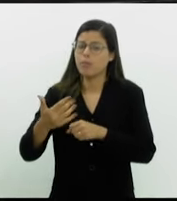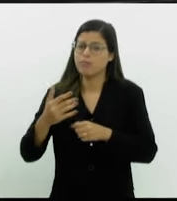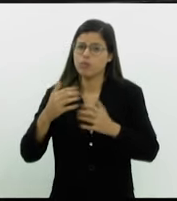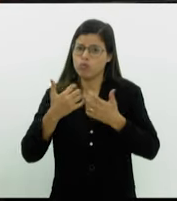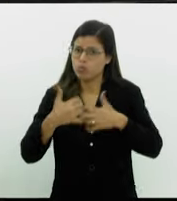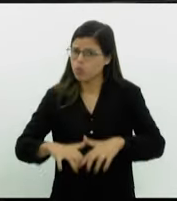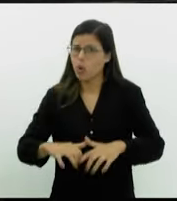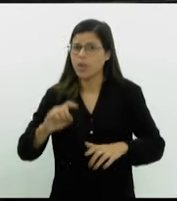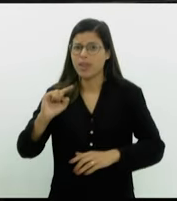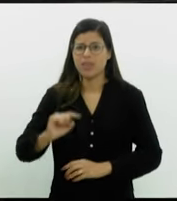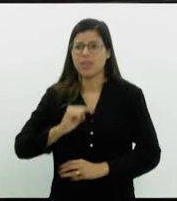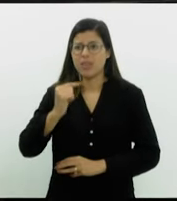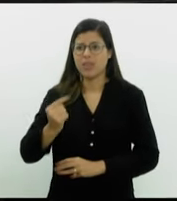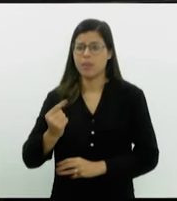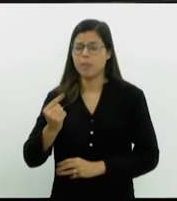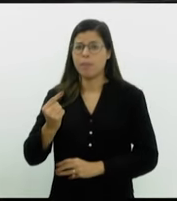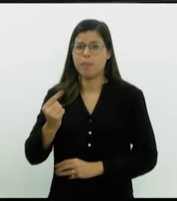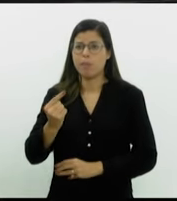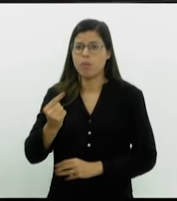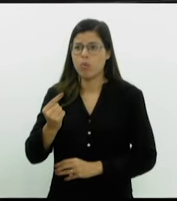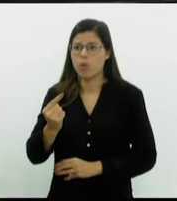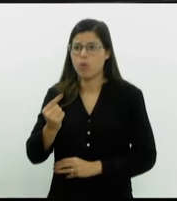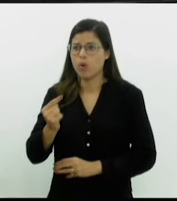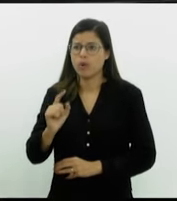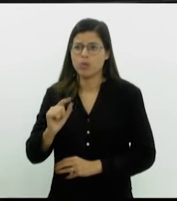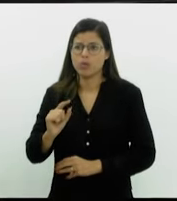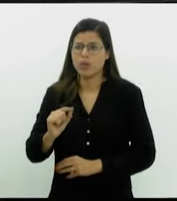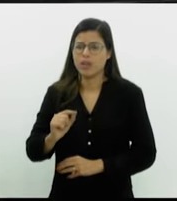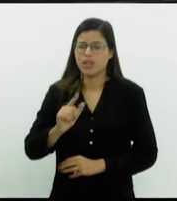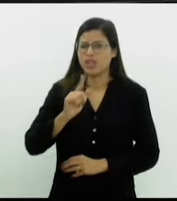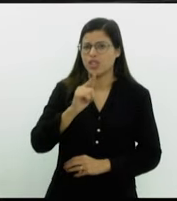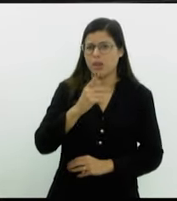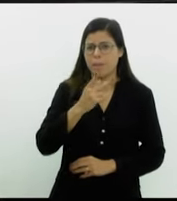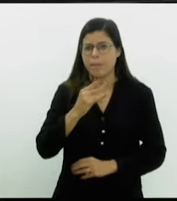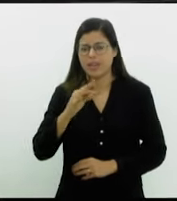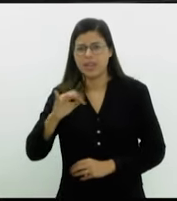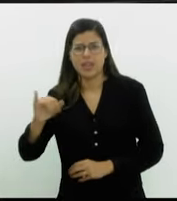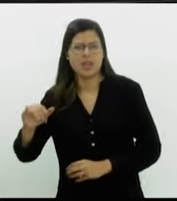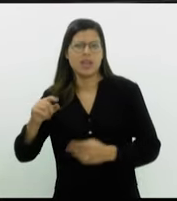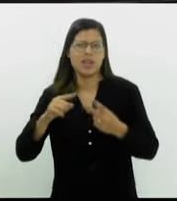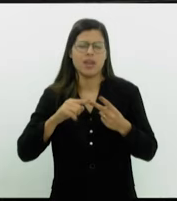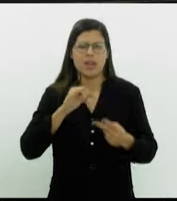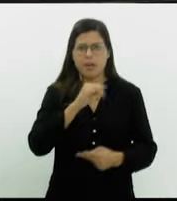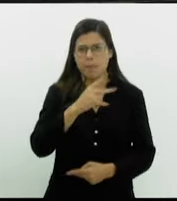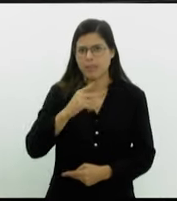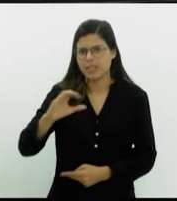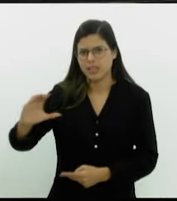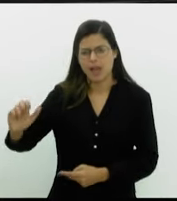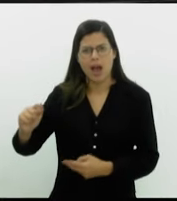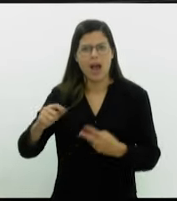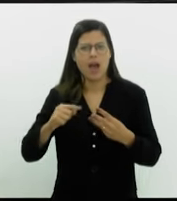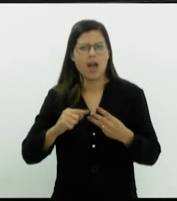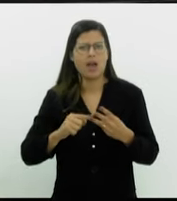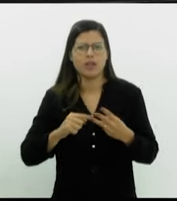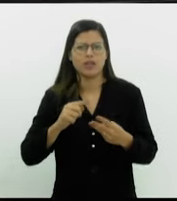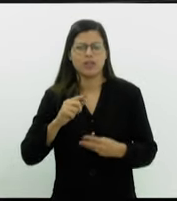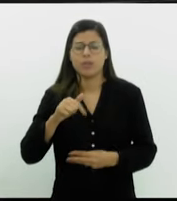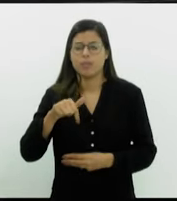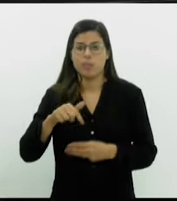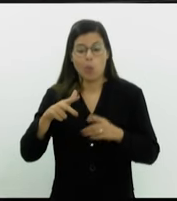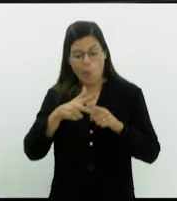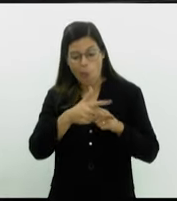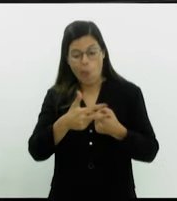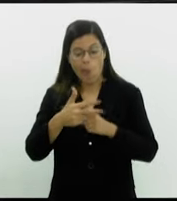Depois, a tarifa para qualquer indicador, tanto se faz ser GPDI, IPCA, GPM, corrige o